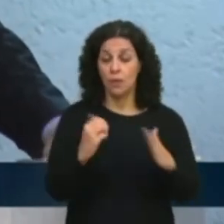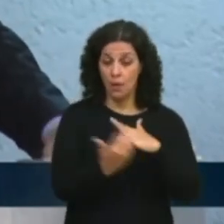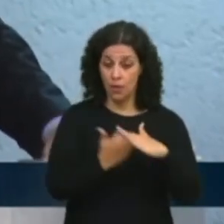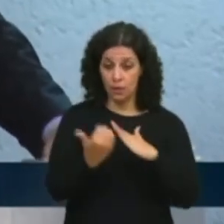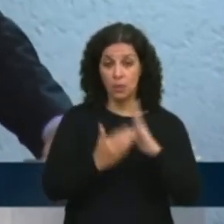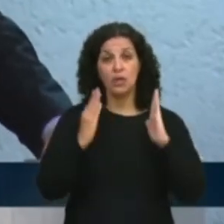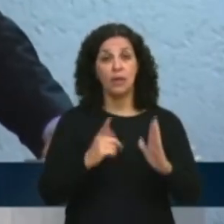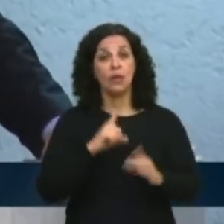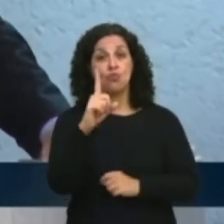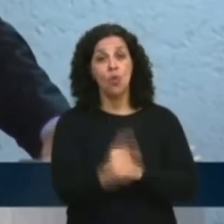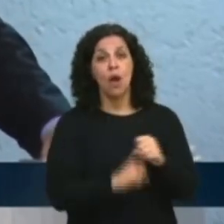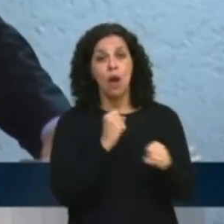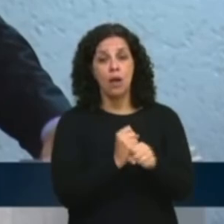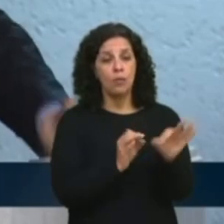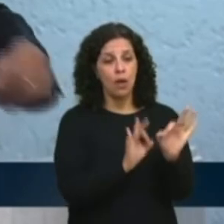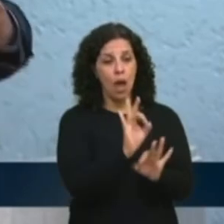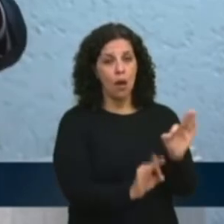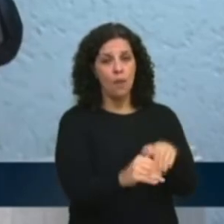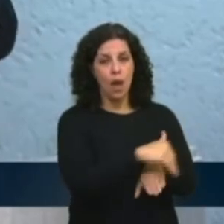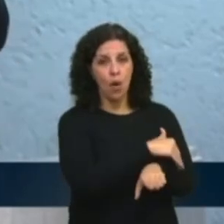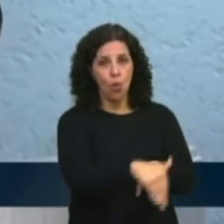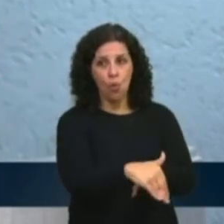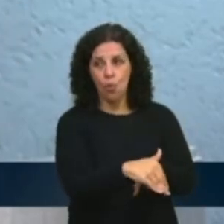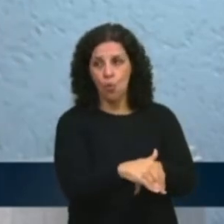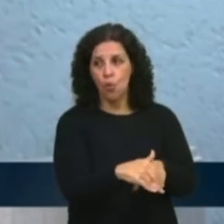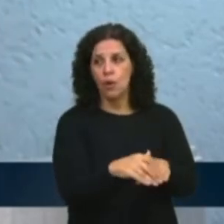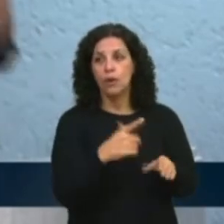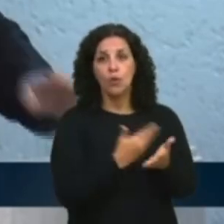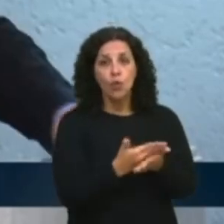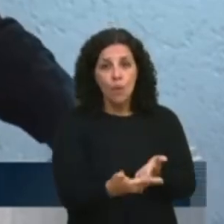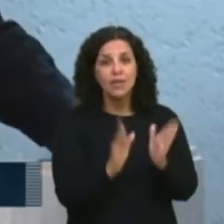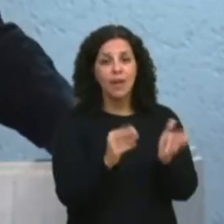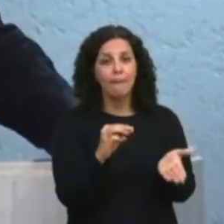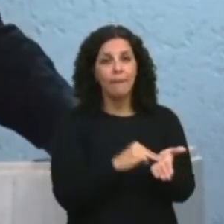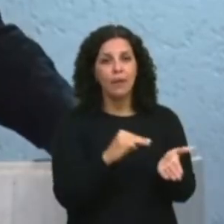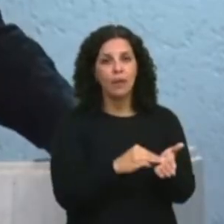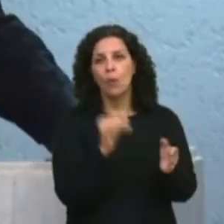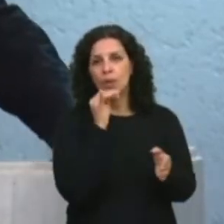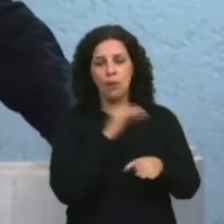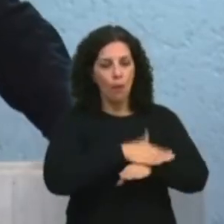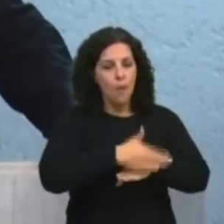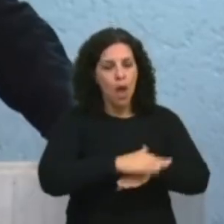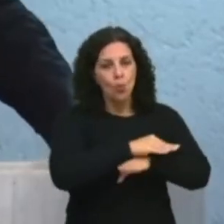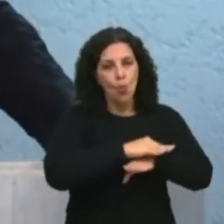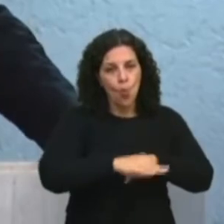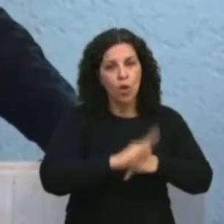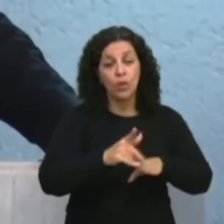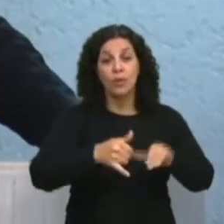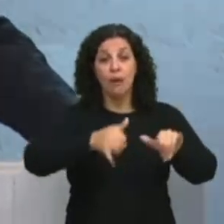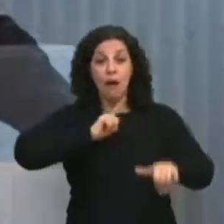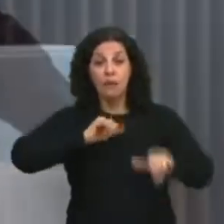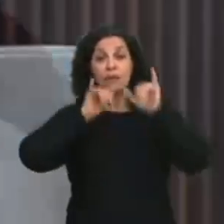empresas têm até um ano para poder fazer aqueles trabalhos iniciais mínimos. Quando foi